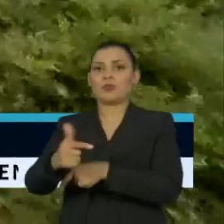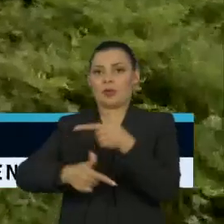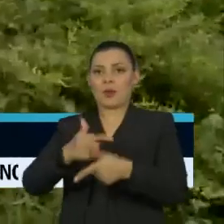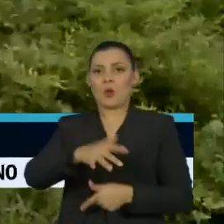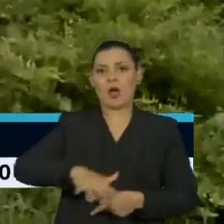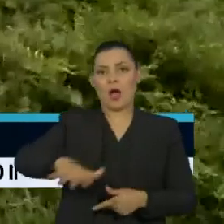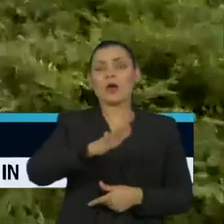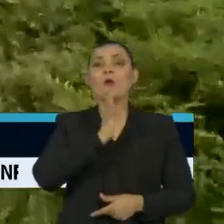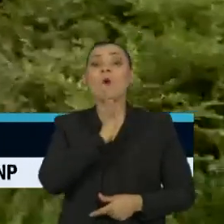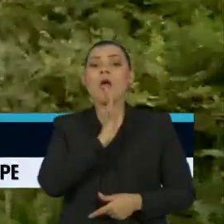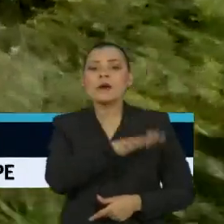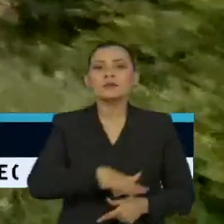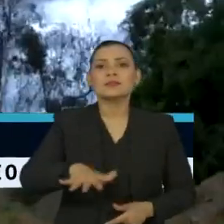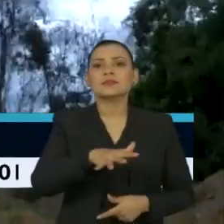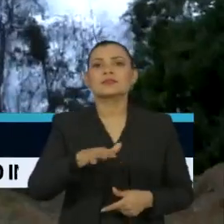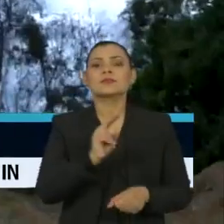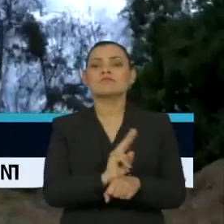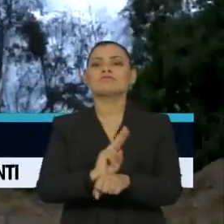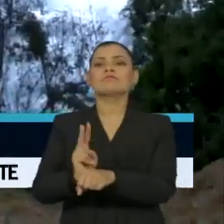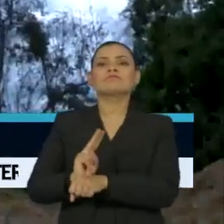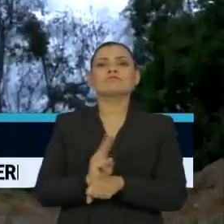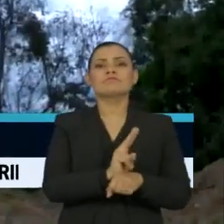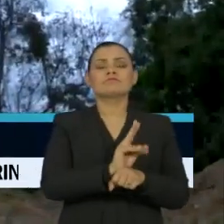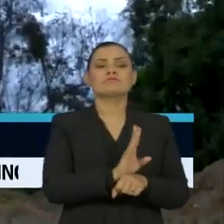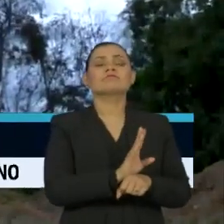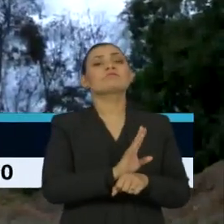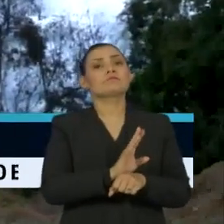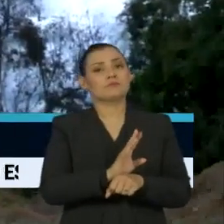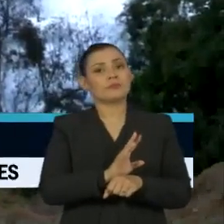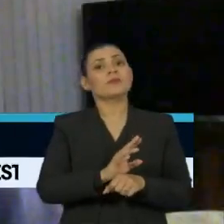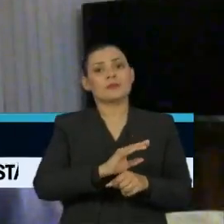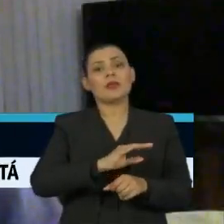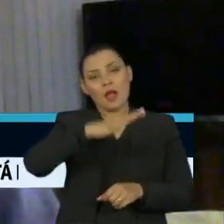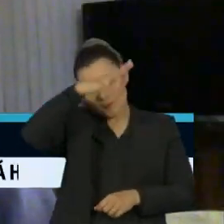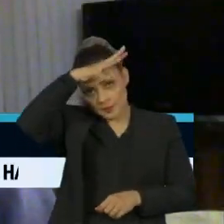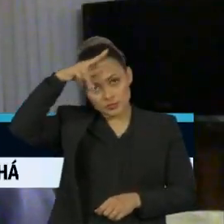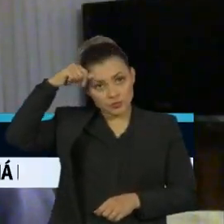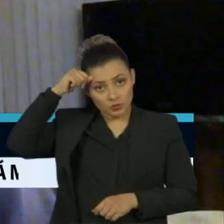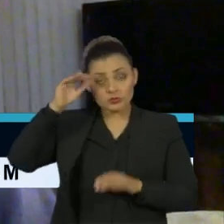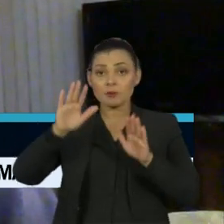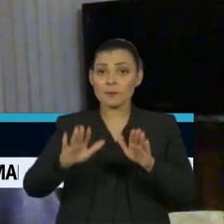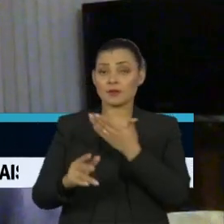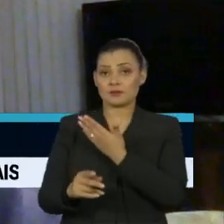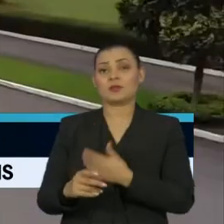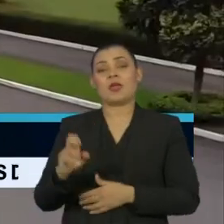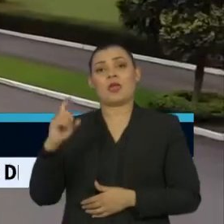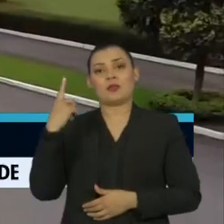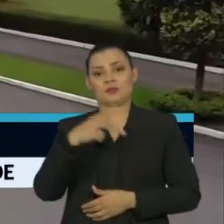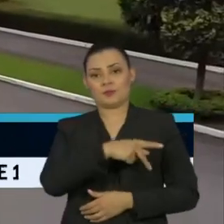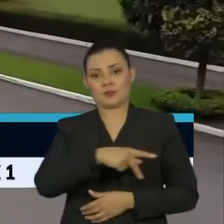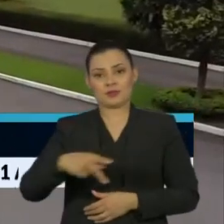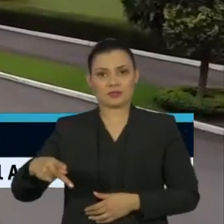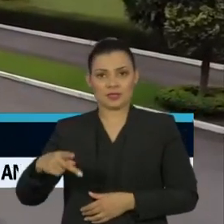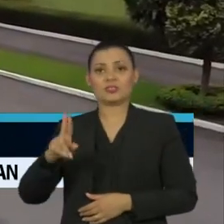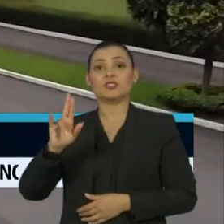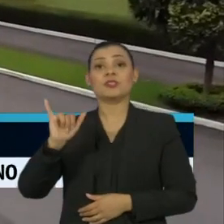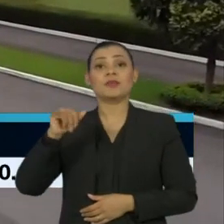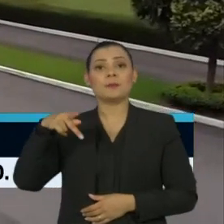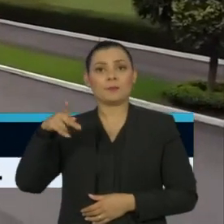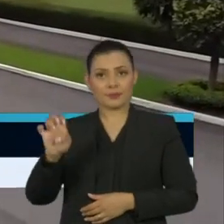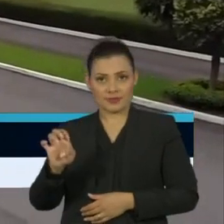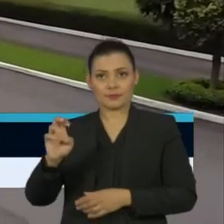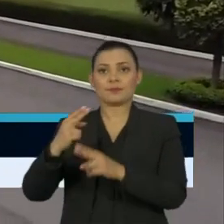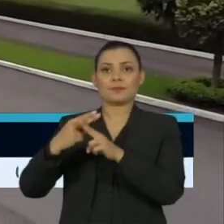região e liderou a 2ª Brigada de Infantaria de Selva, no Amazonas. Para o ex-presidente do Instituto Nacional de Pesquisas